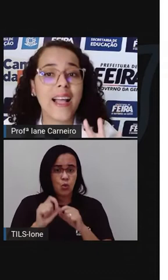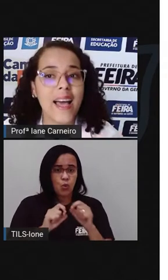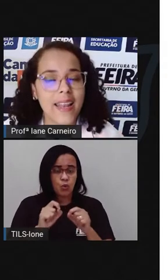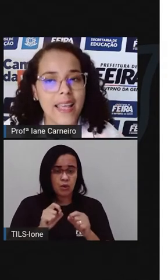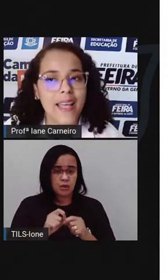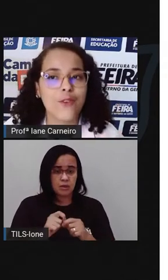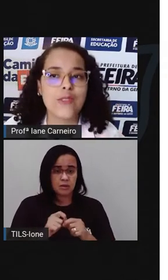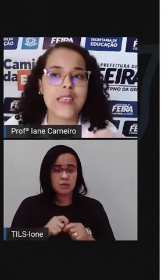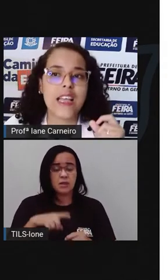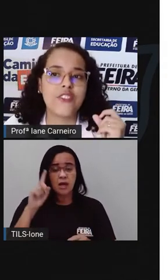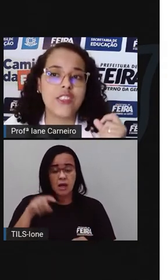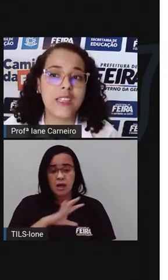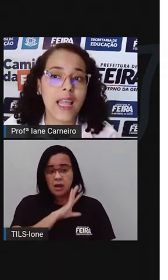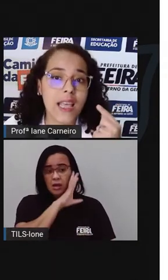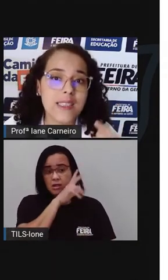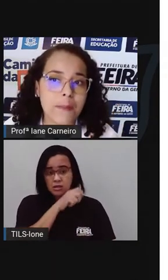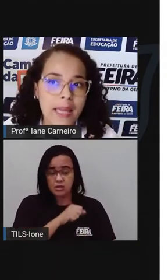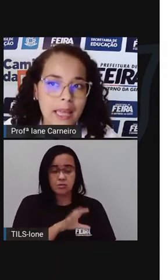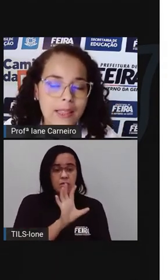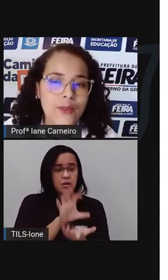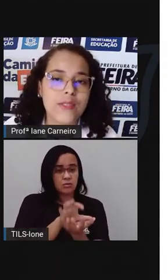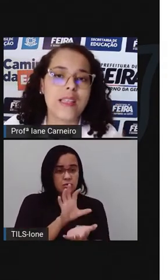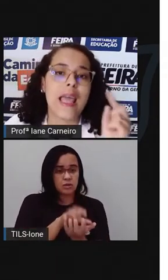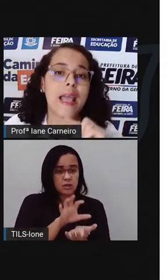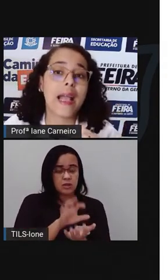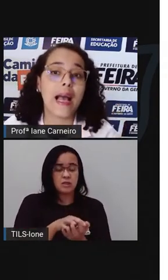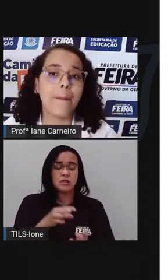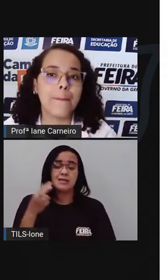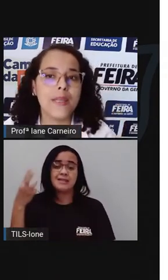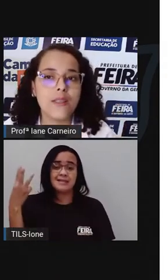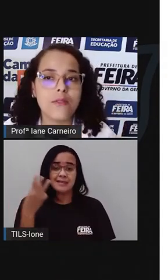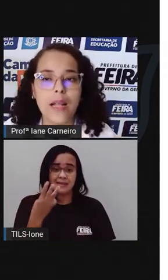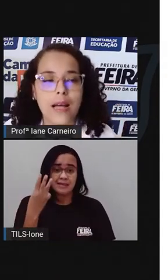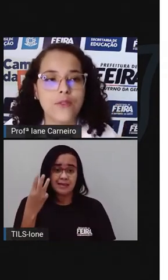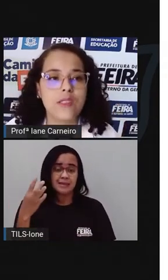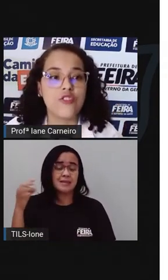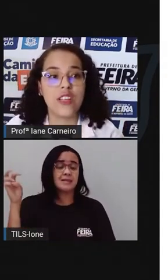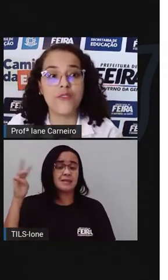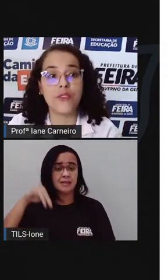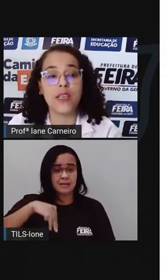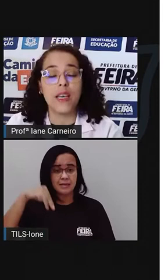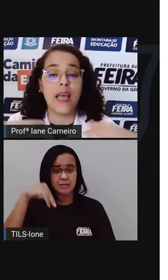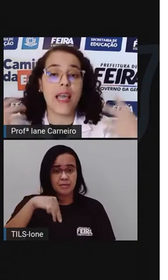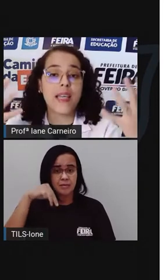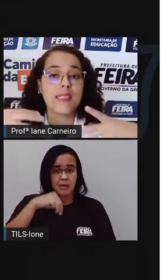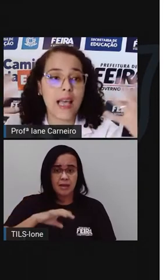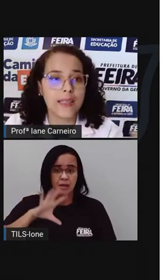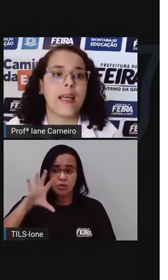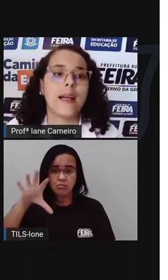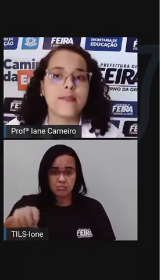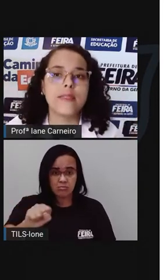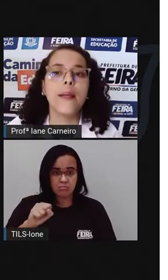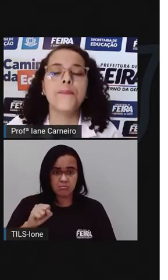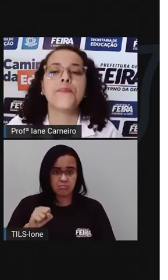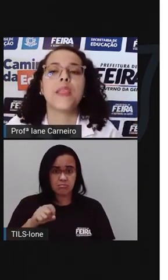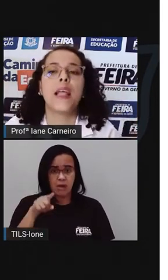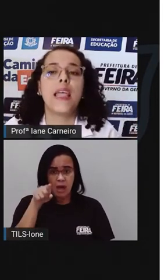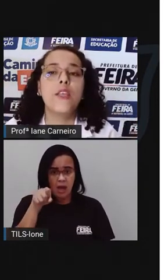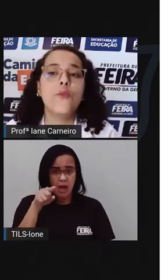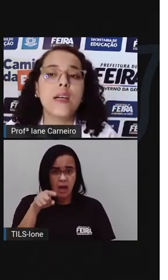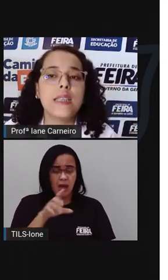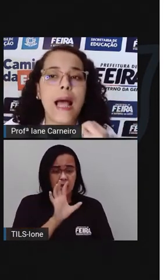Um jacaré com cerca de 3 metros é capturado, ou seja, ele foi resgatado, né?